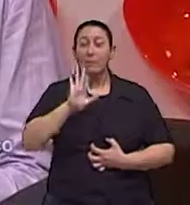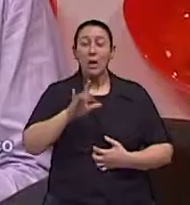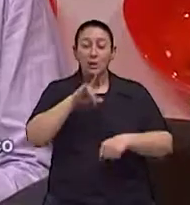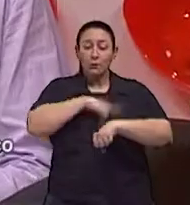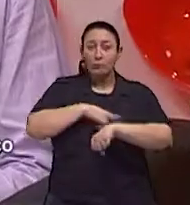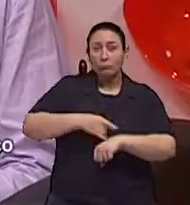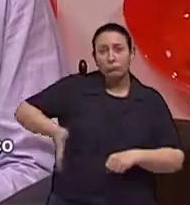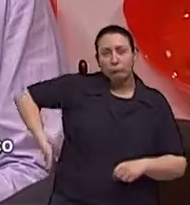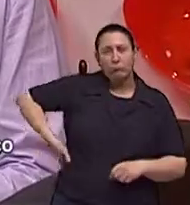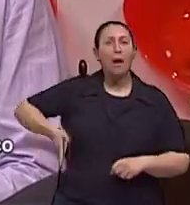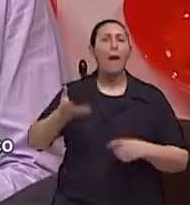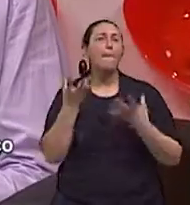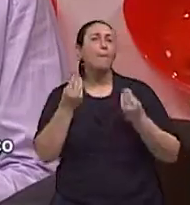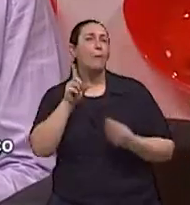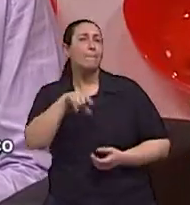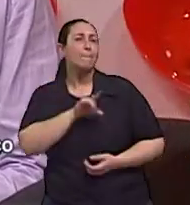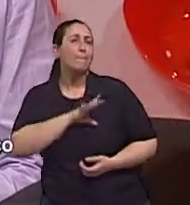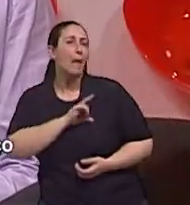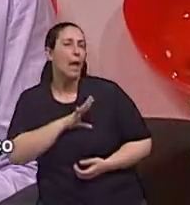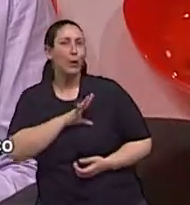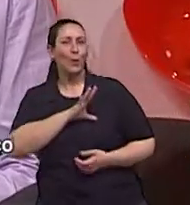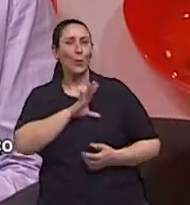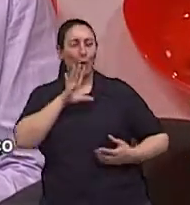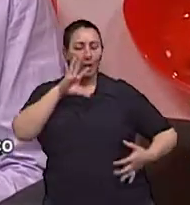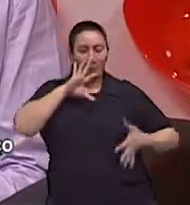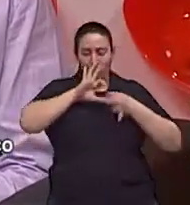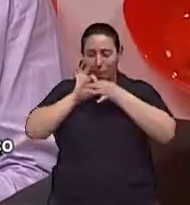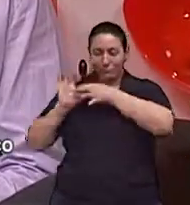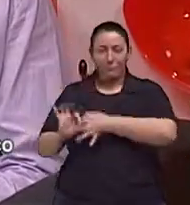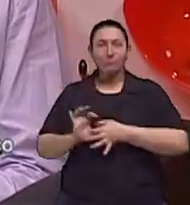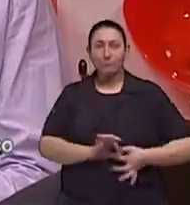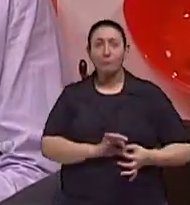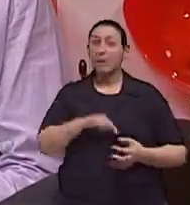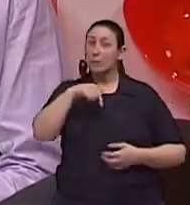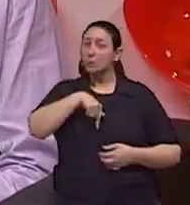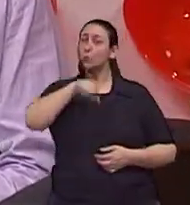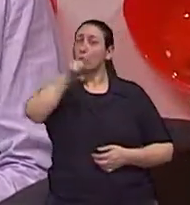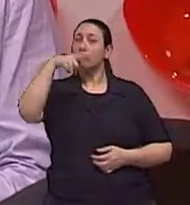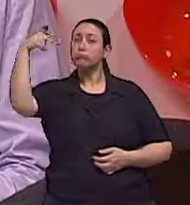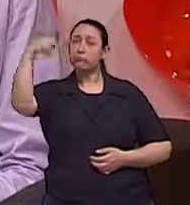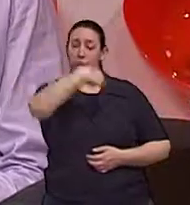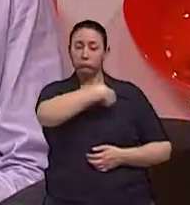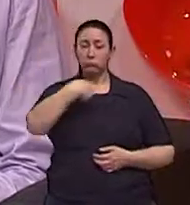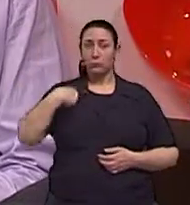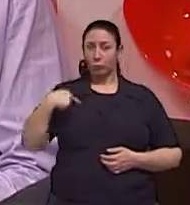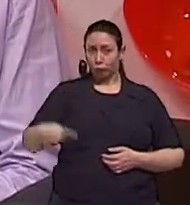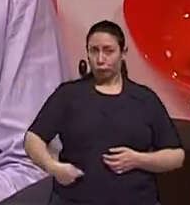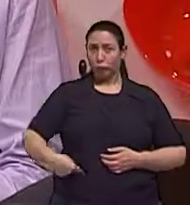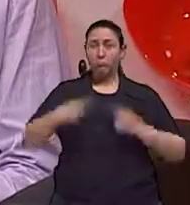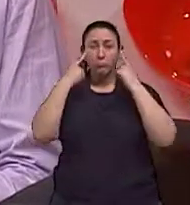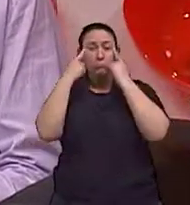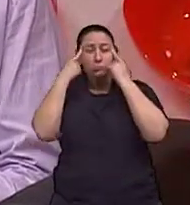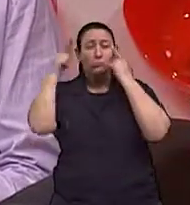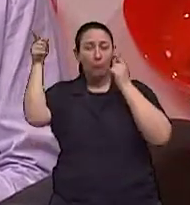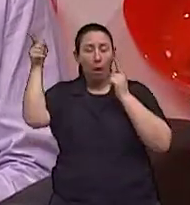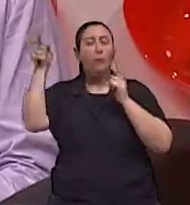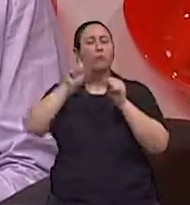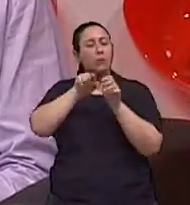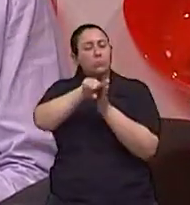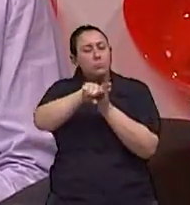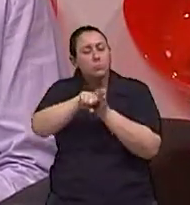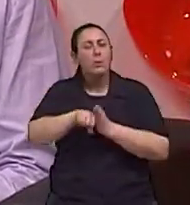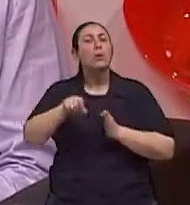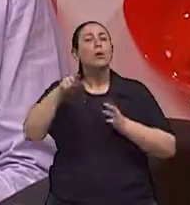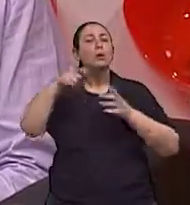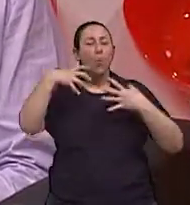aí entra um pouco da questão da psicossomática e também da medicina tradicional chinesa que também nos traz esse entendimento então na medida em que eu não sei